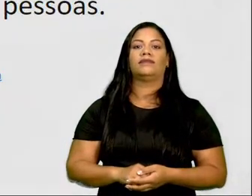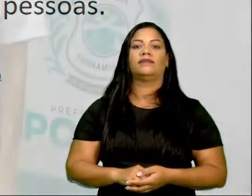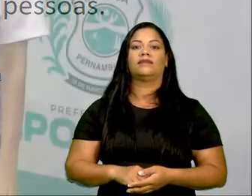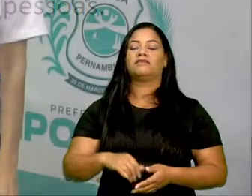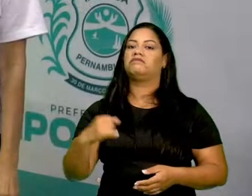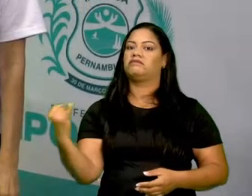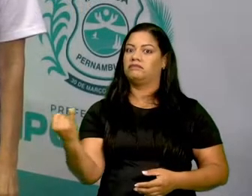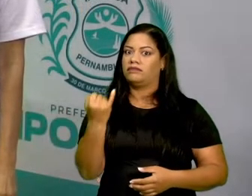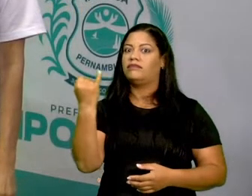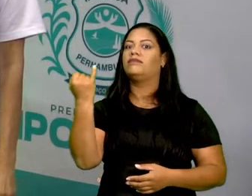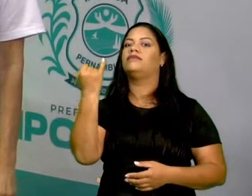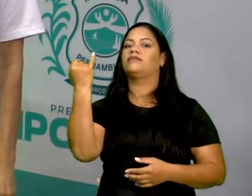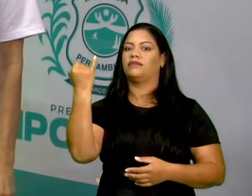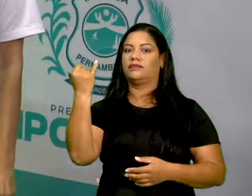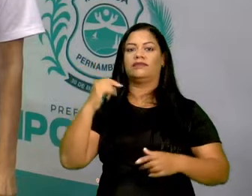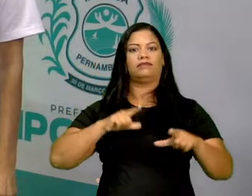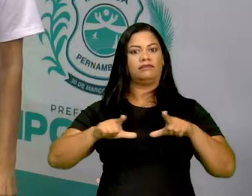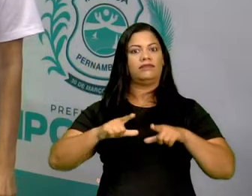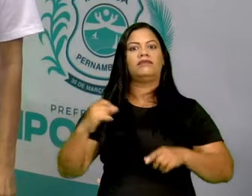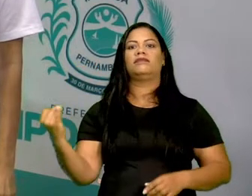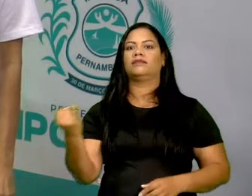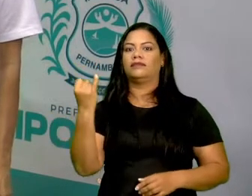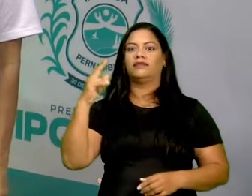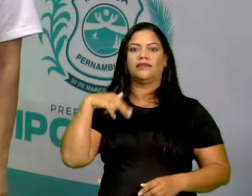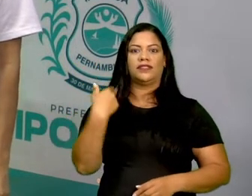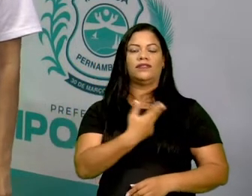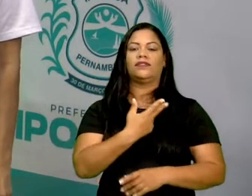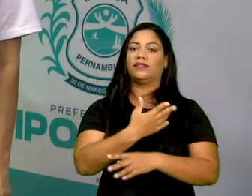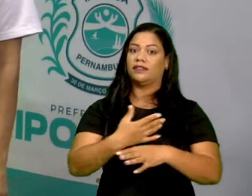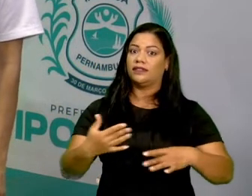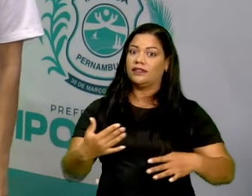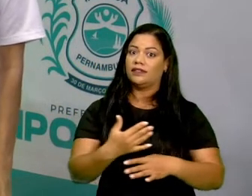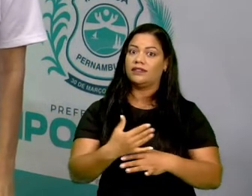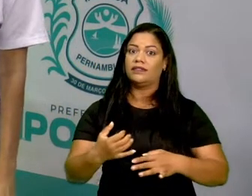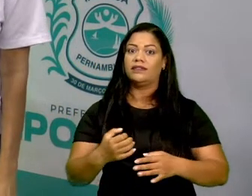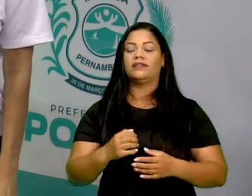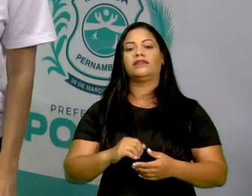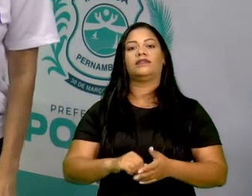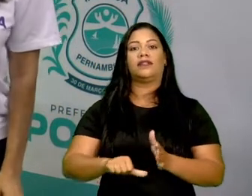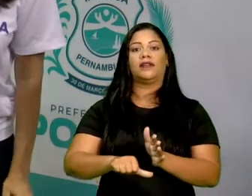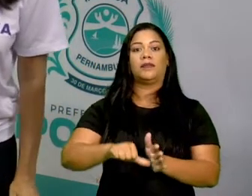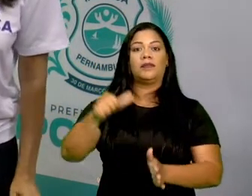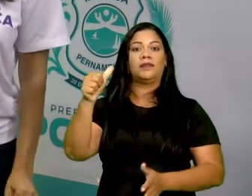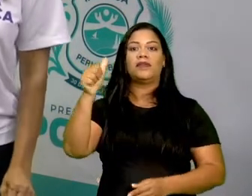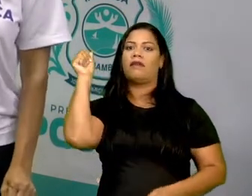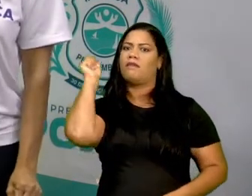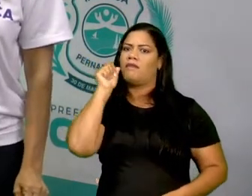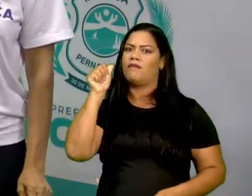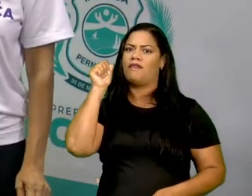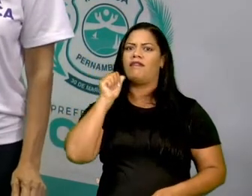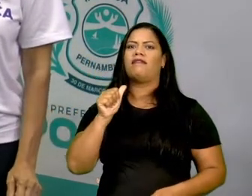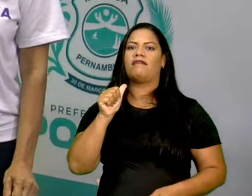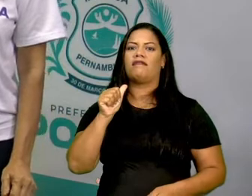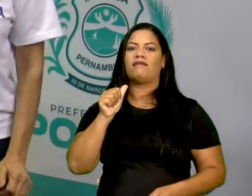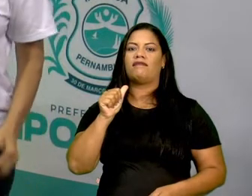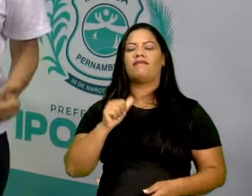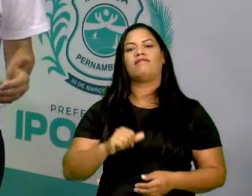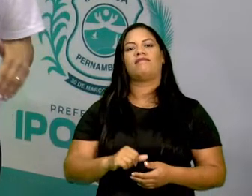importante na nossa cidade. Além disso, é a primeira mulher a